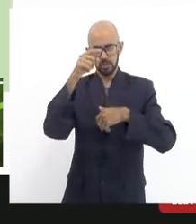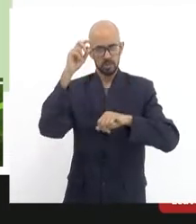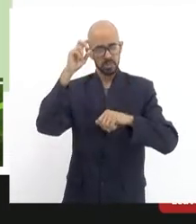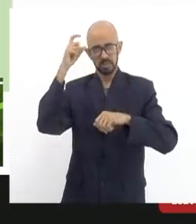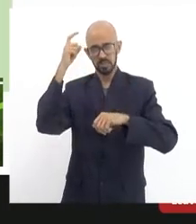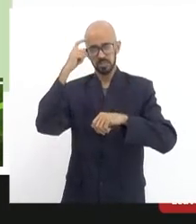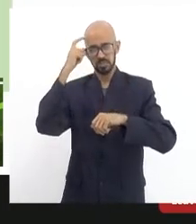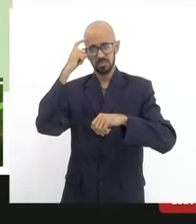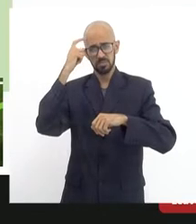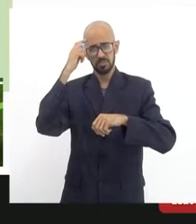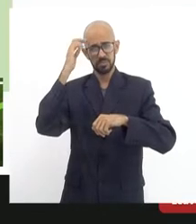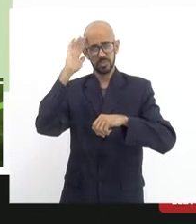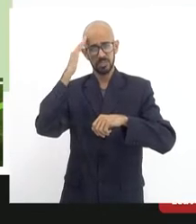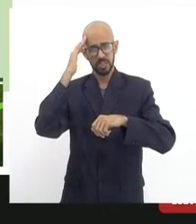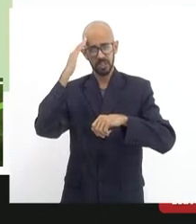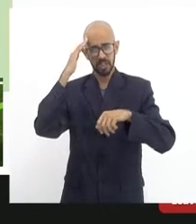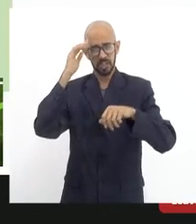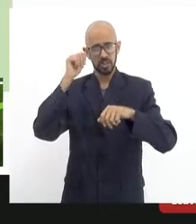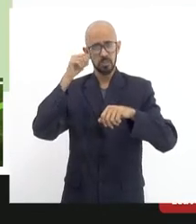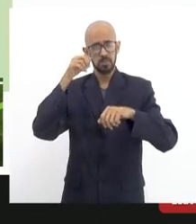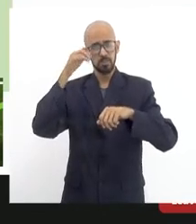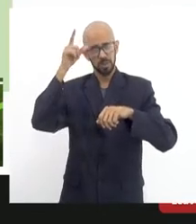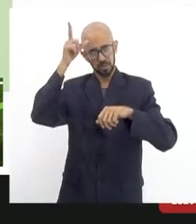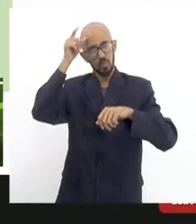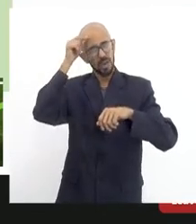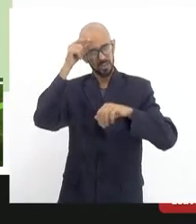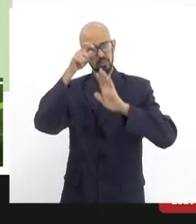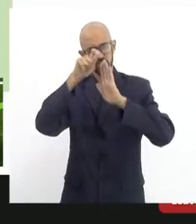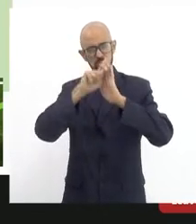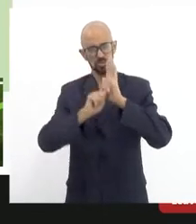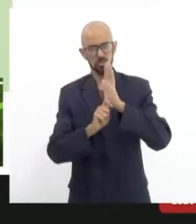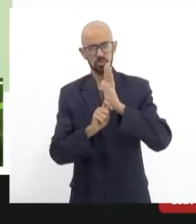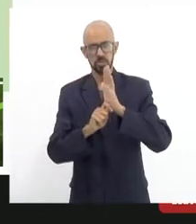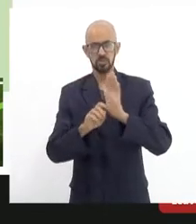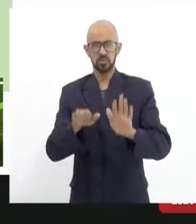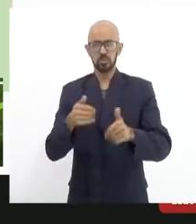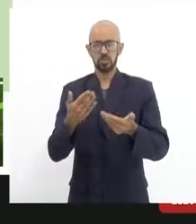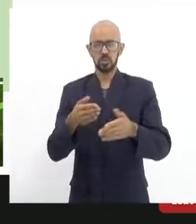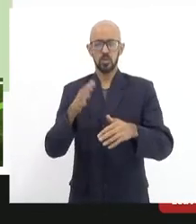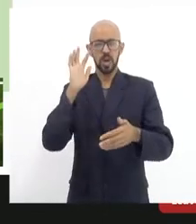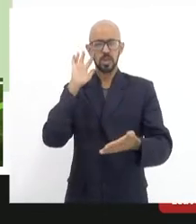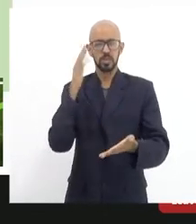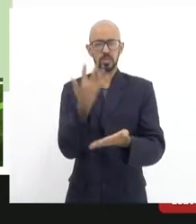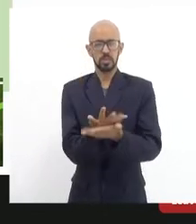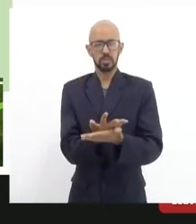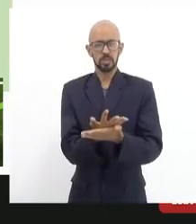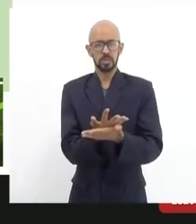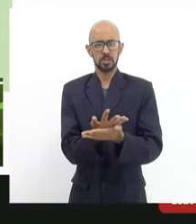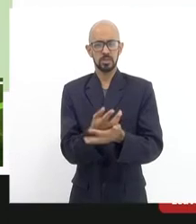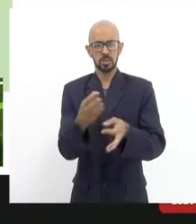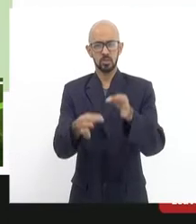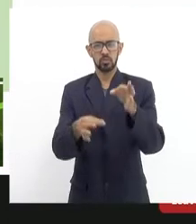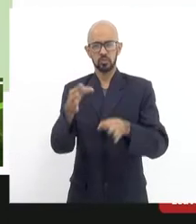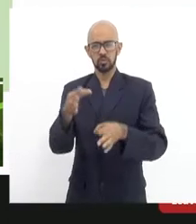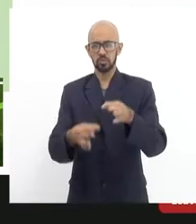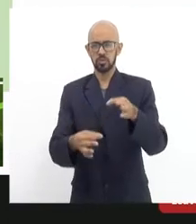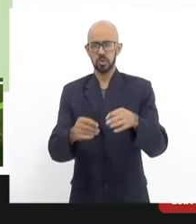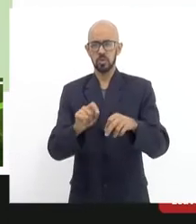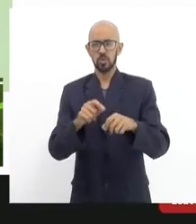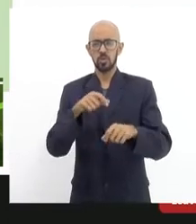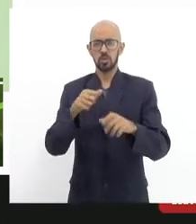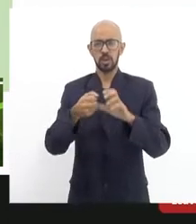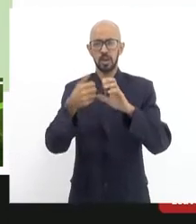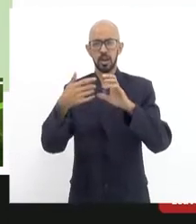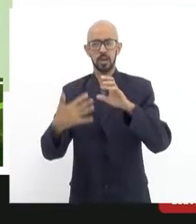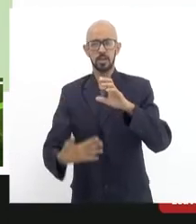aridez dos textos. Pois bem, tratando da sentença judicial, quais são as duas características principais